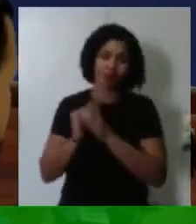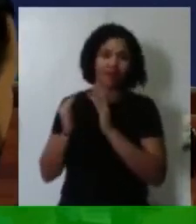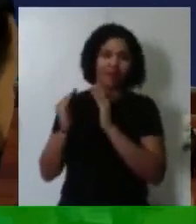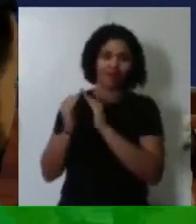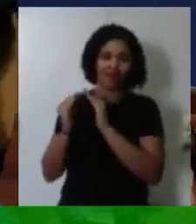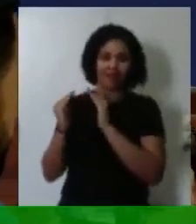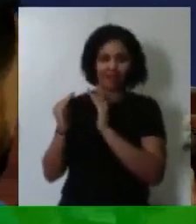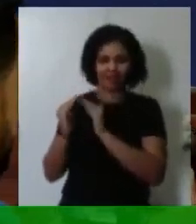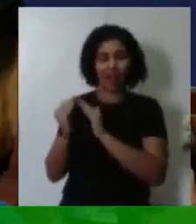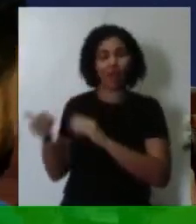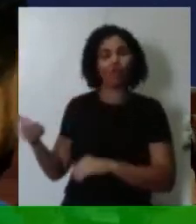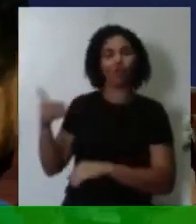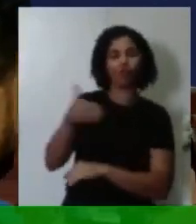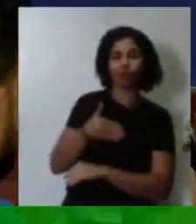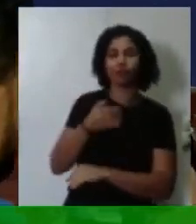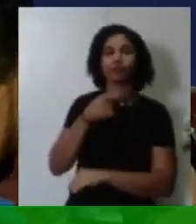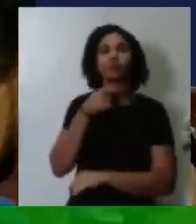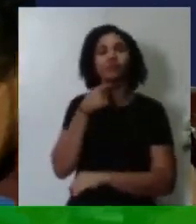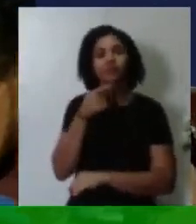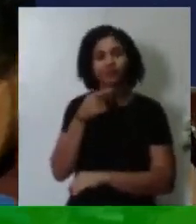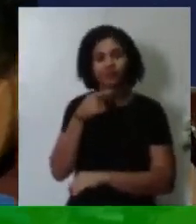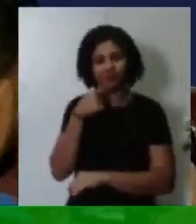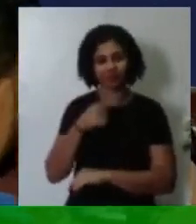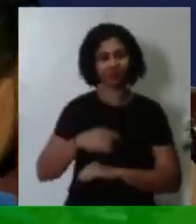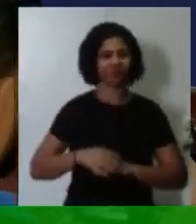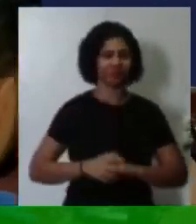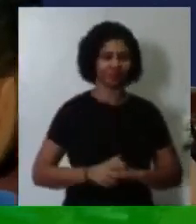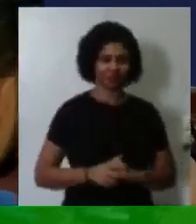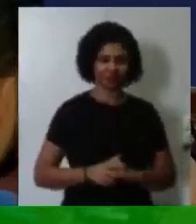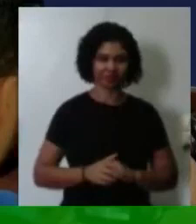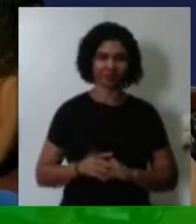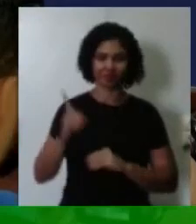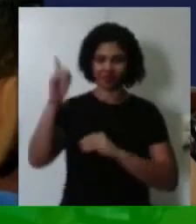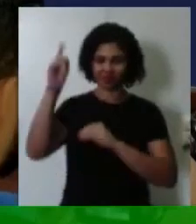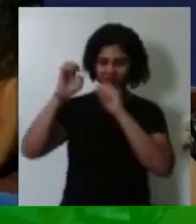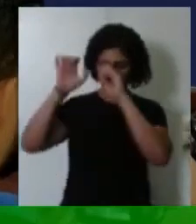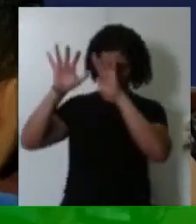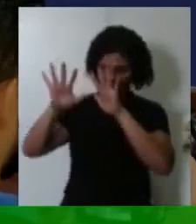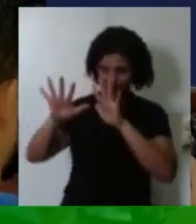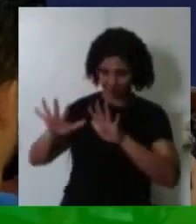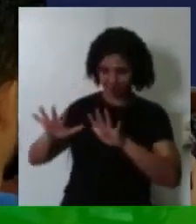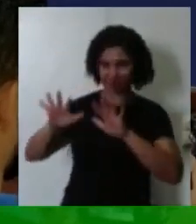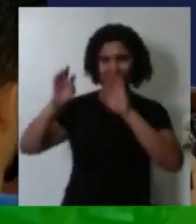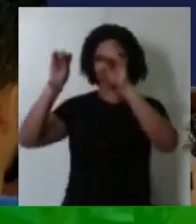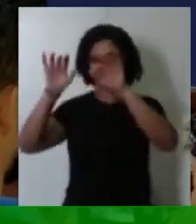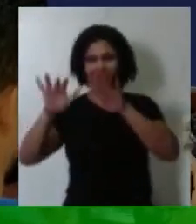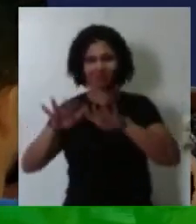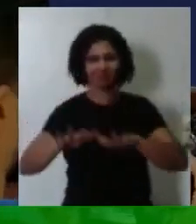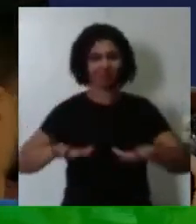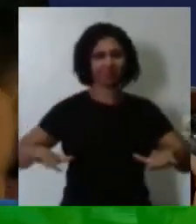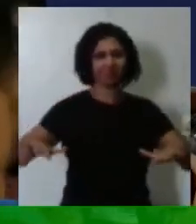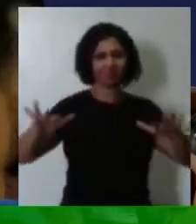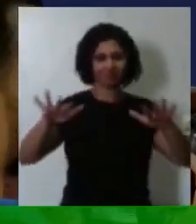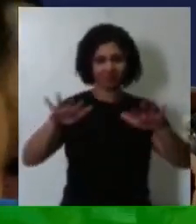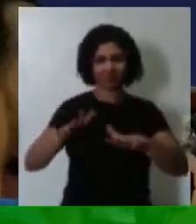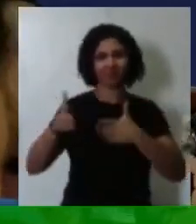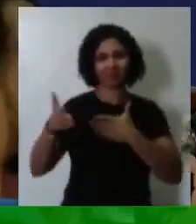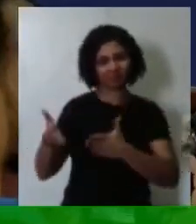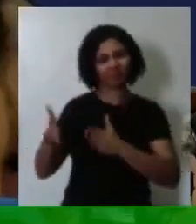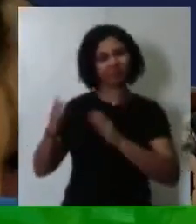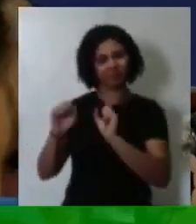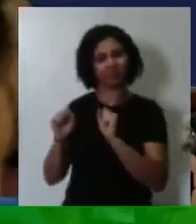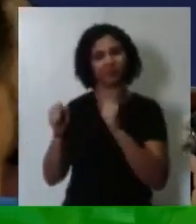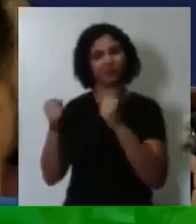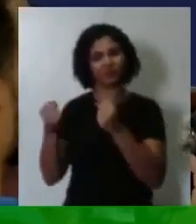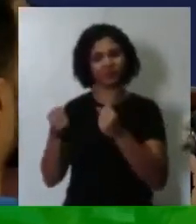superior não pôde comparecer à Salma. Que Deus te dê muitas bênçãos e agradecimento pelo que você tem feito.